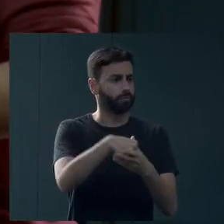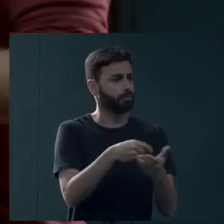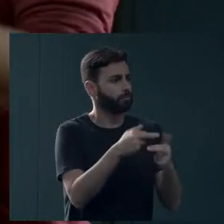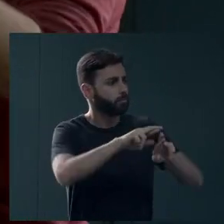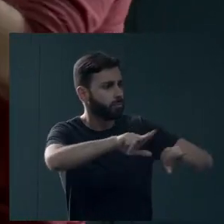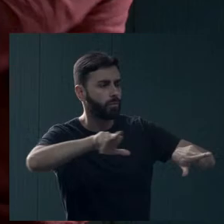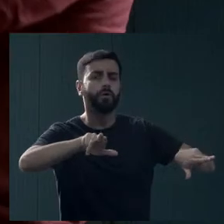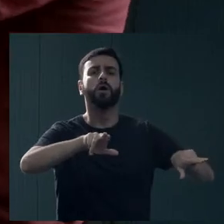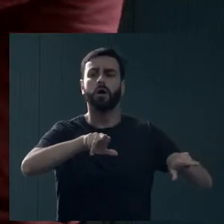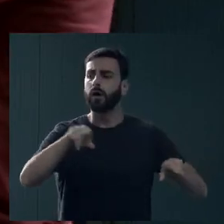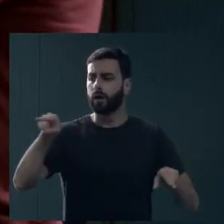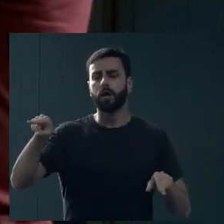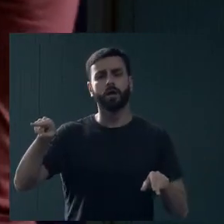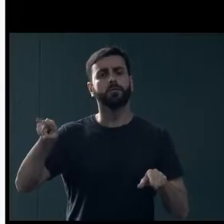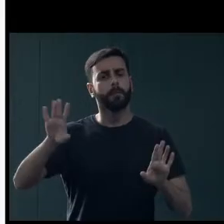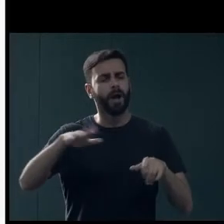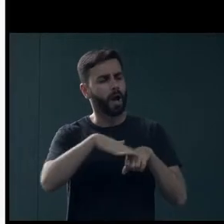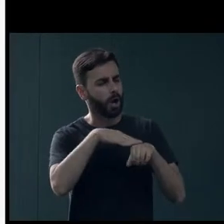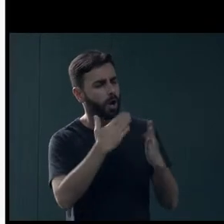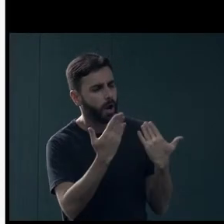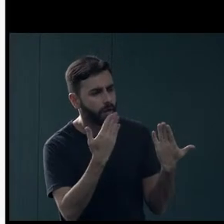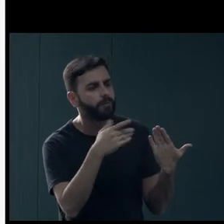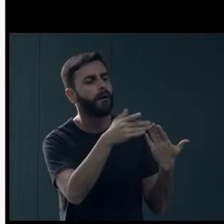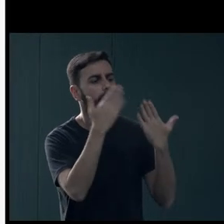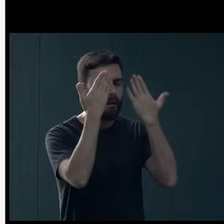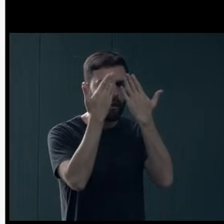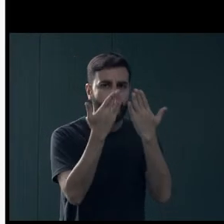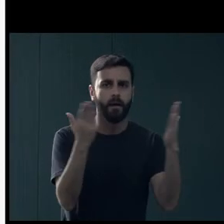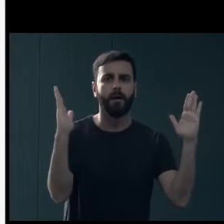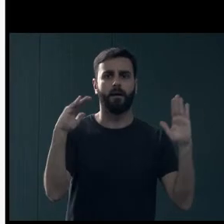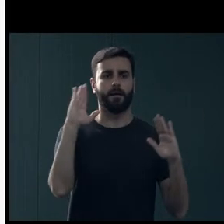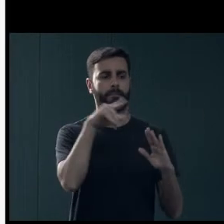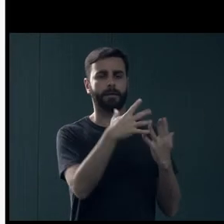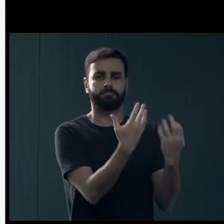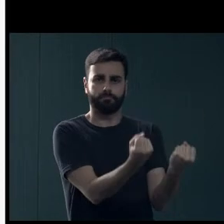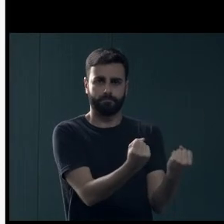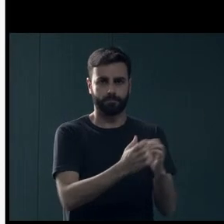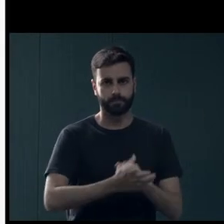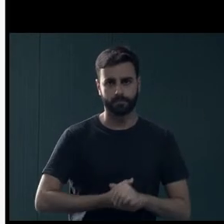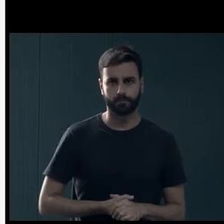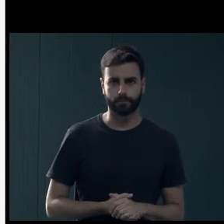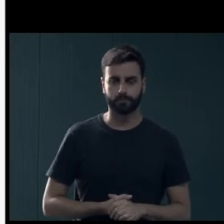de Viçosa, mas que também, com uma boa conversa, a gente já vai conseguindo alinhar.